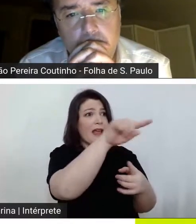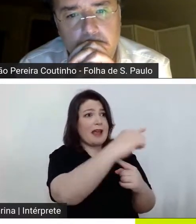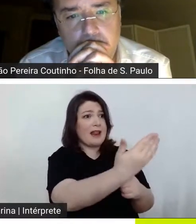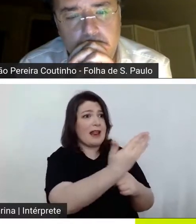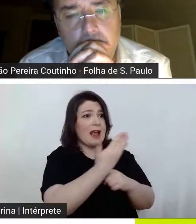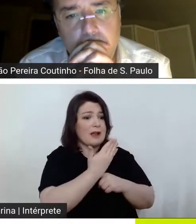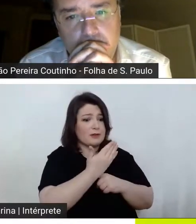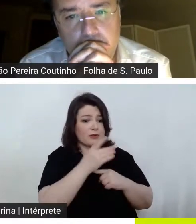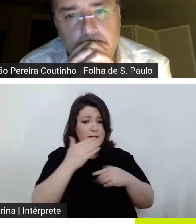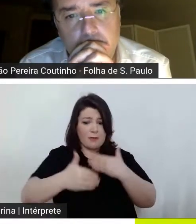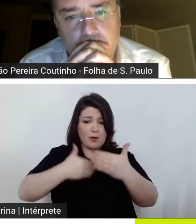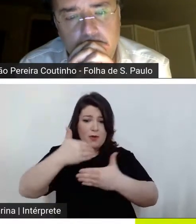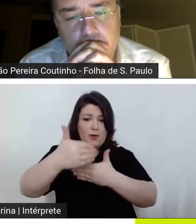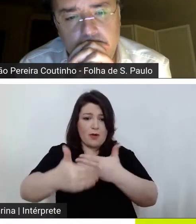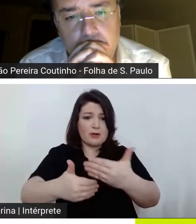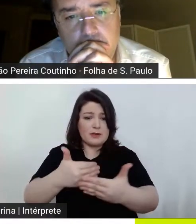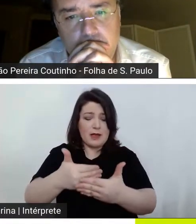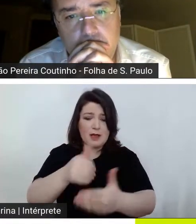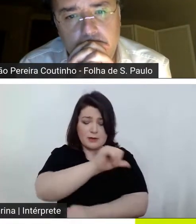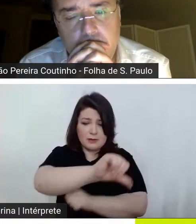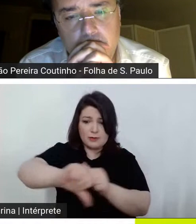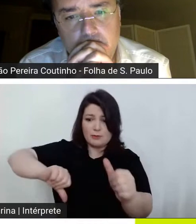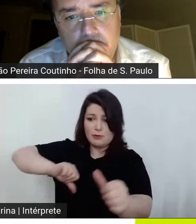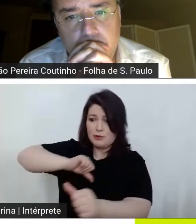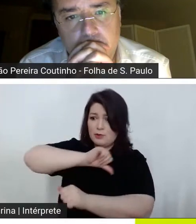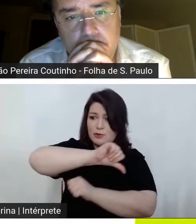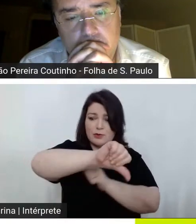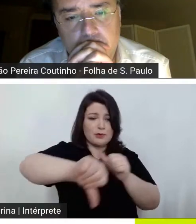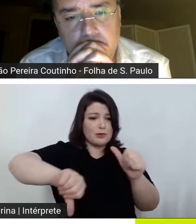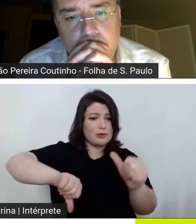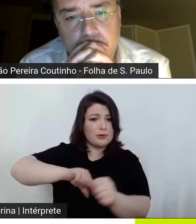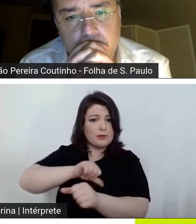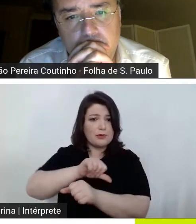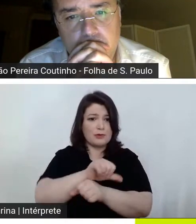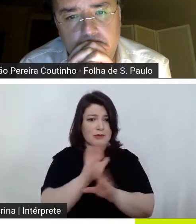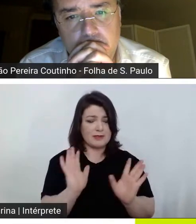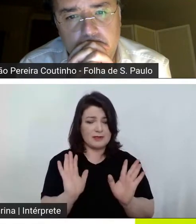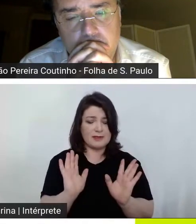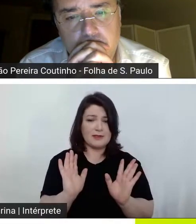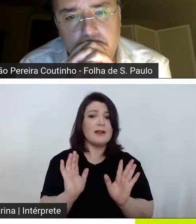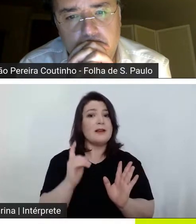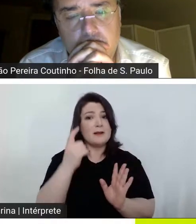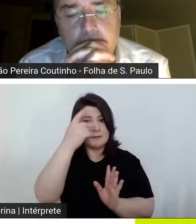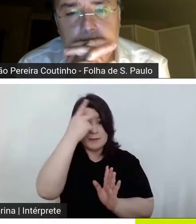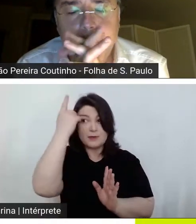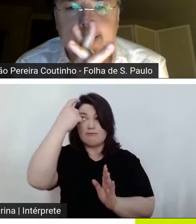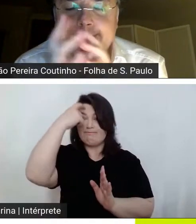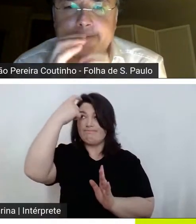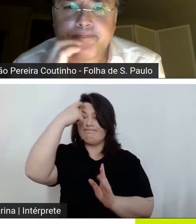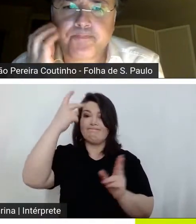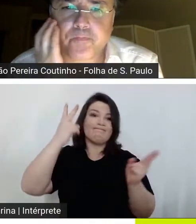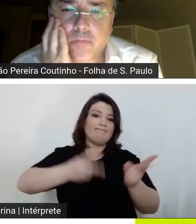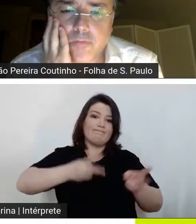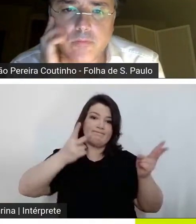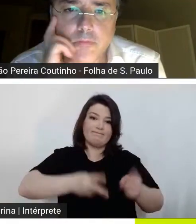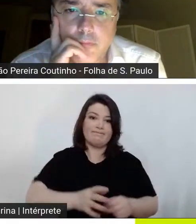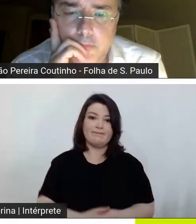processo de transformação de lapidação não é para poder